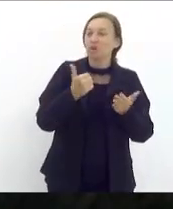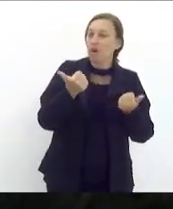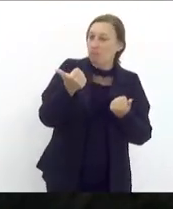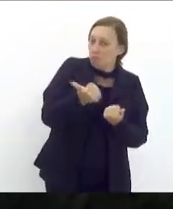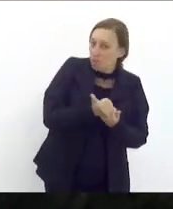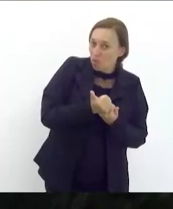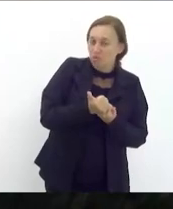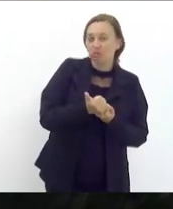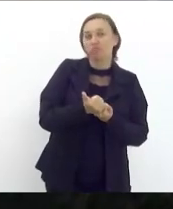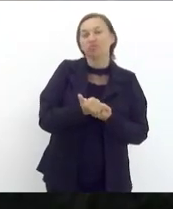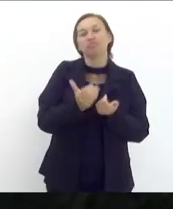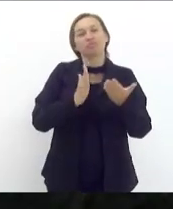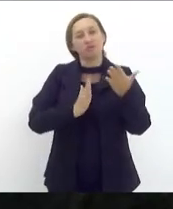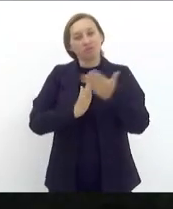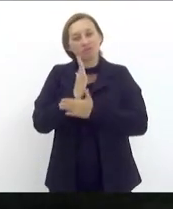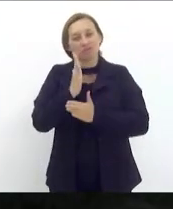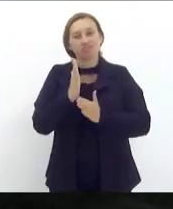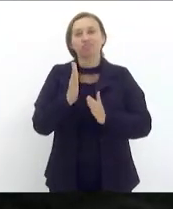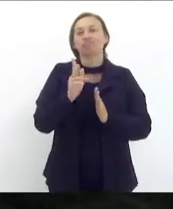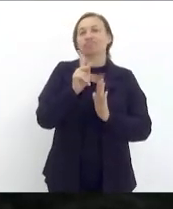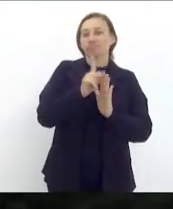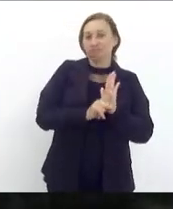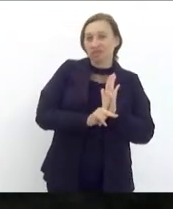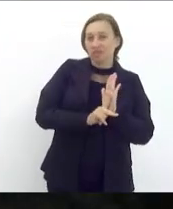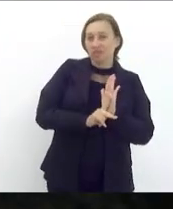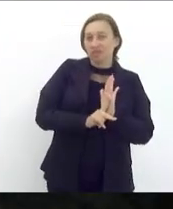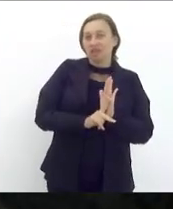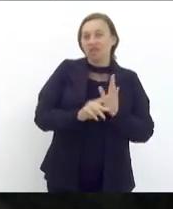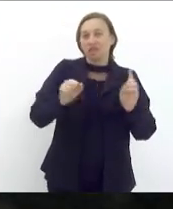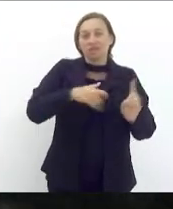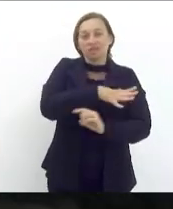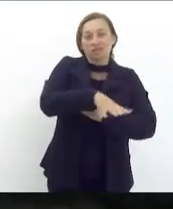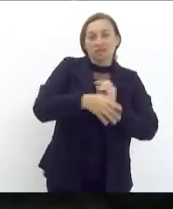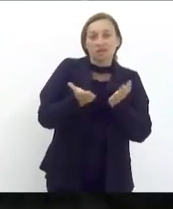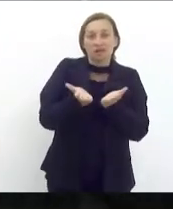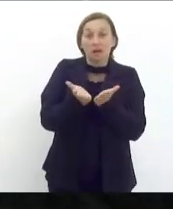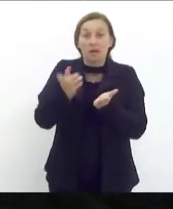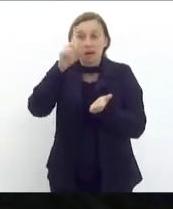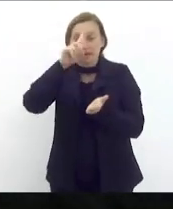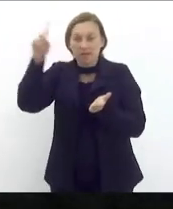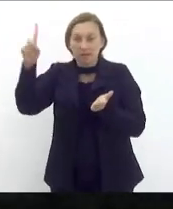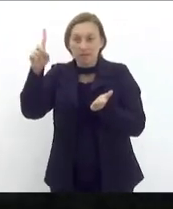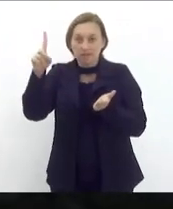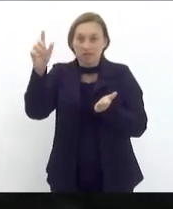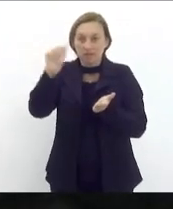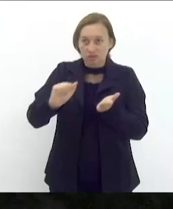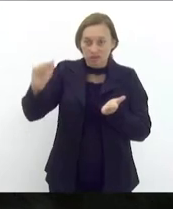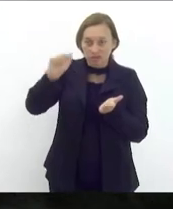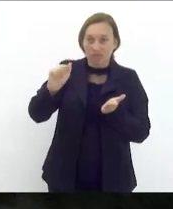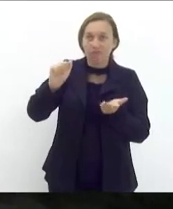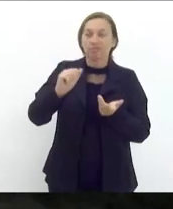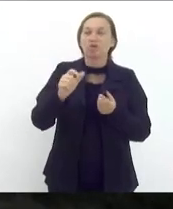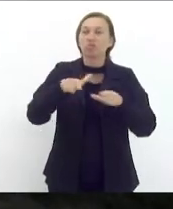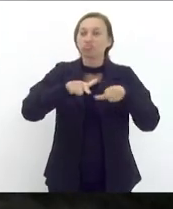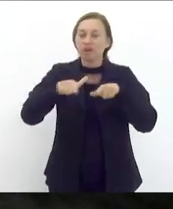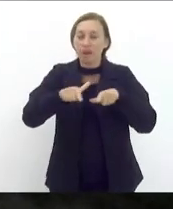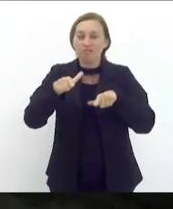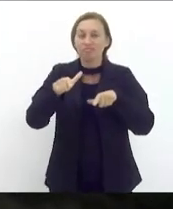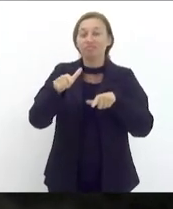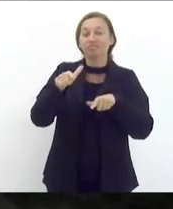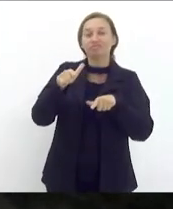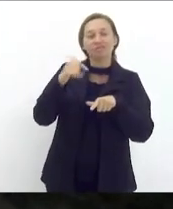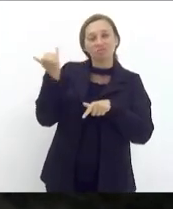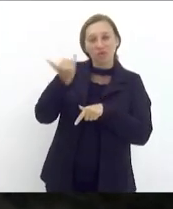aprovação desse projeto que a sociedade bíblica do Brasil tem feito um trabalho muito interessante.